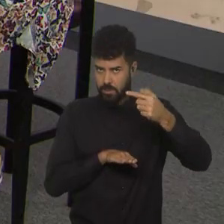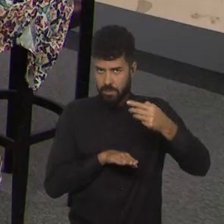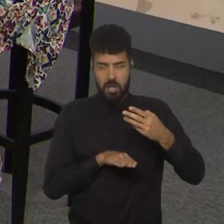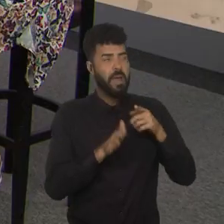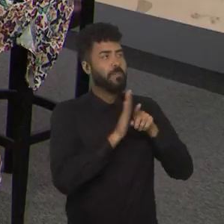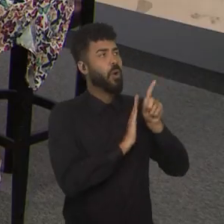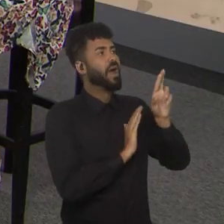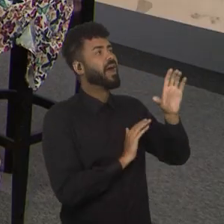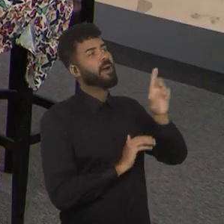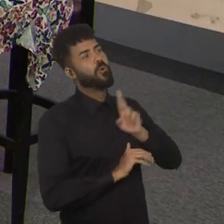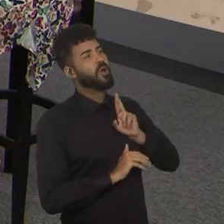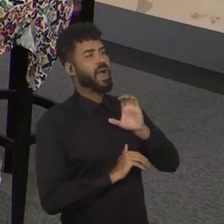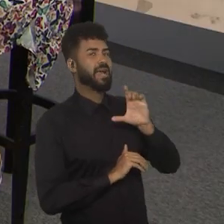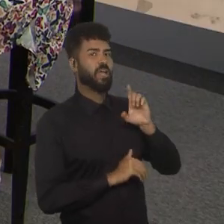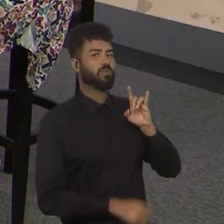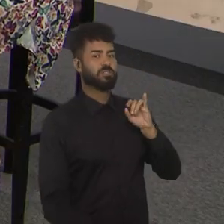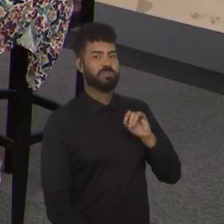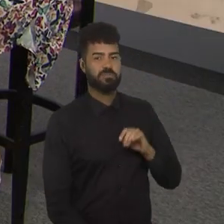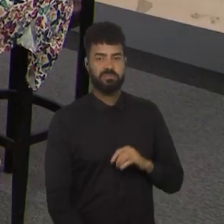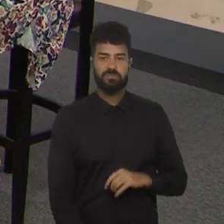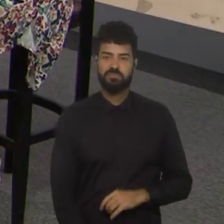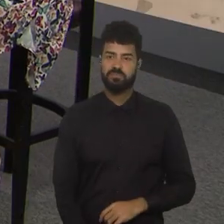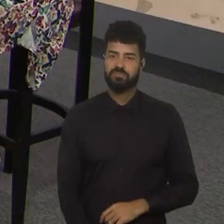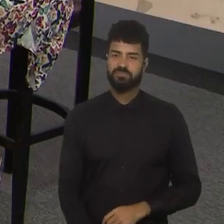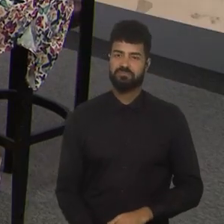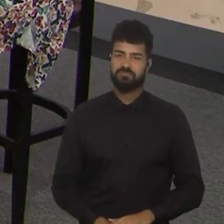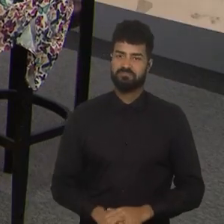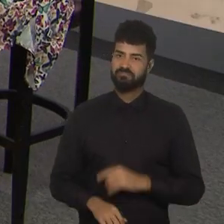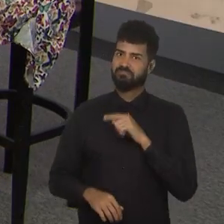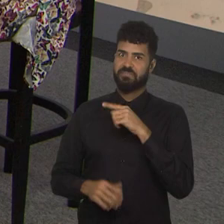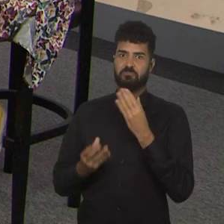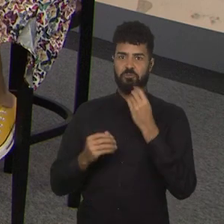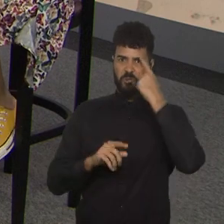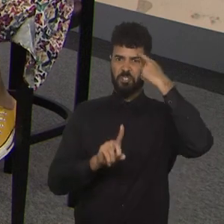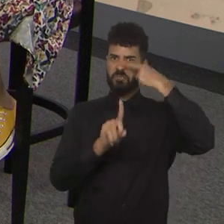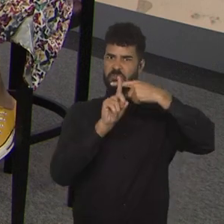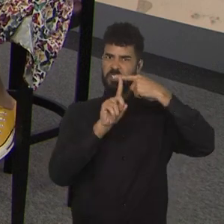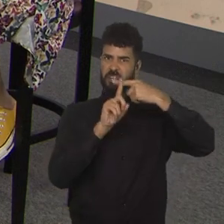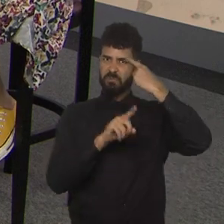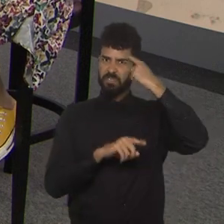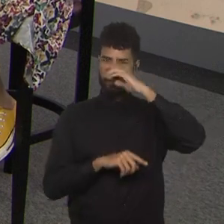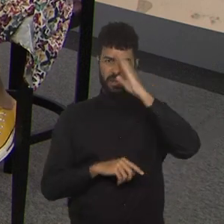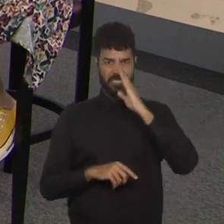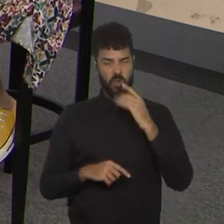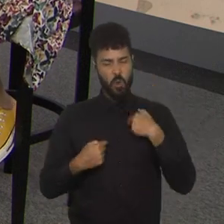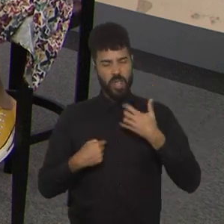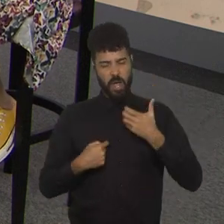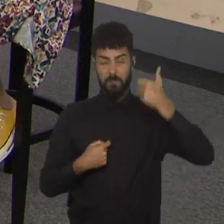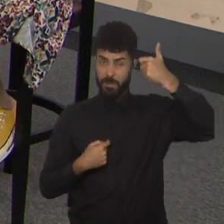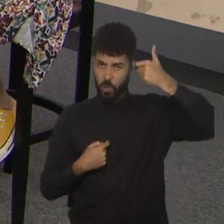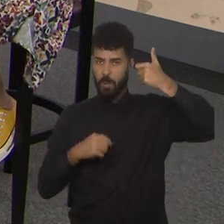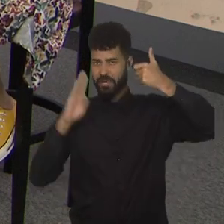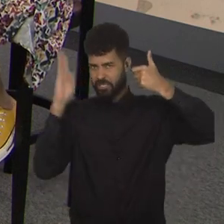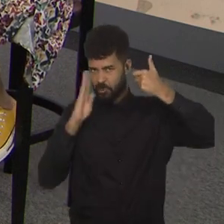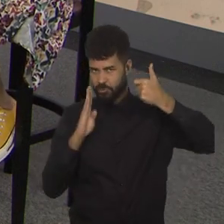Cláudia primeiro, bem, você, otimista, né, Brasil, França,